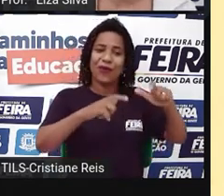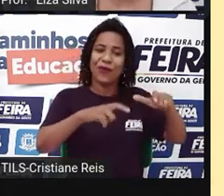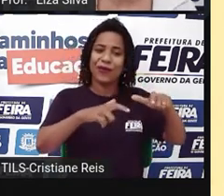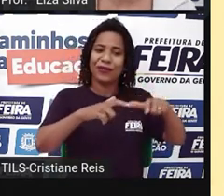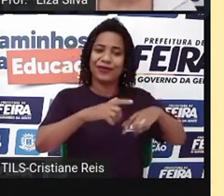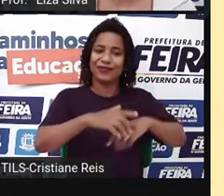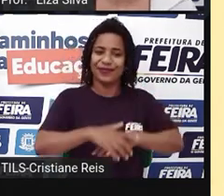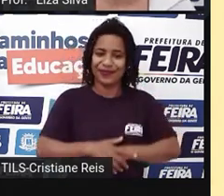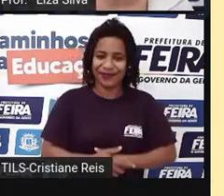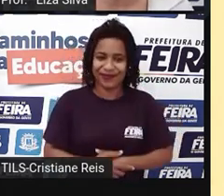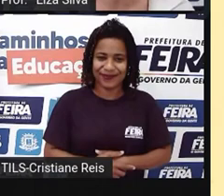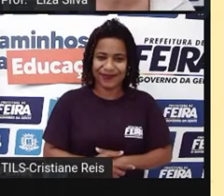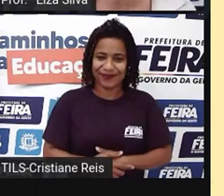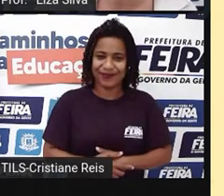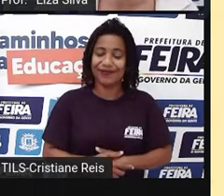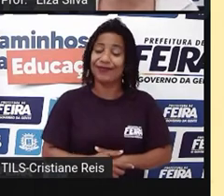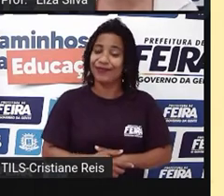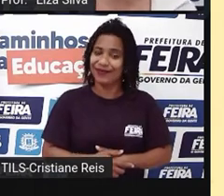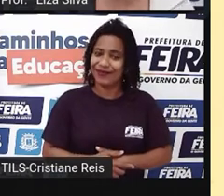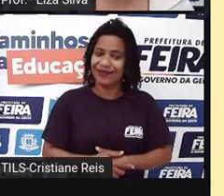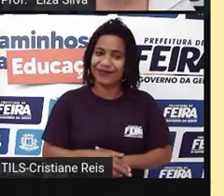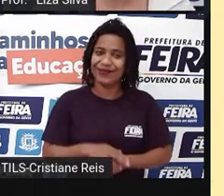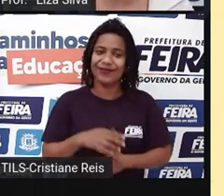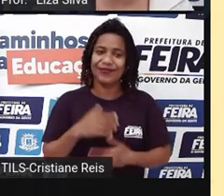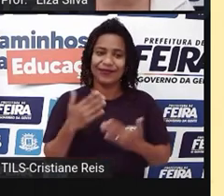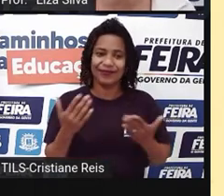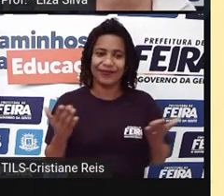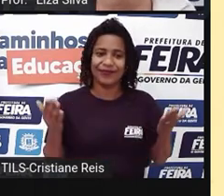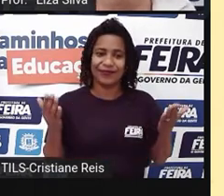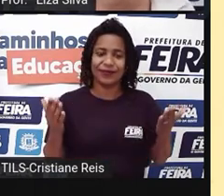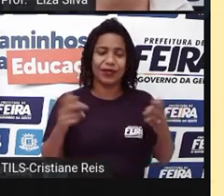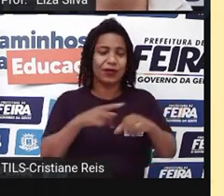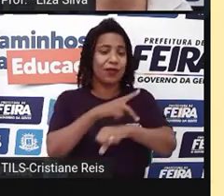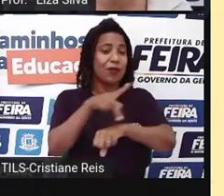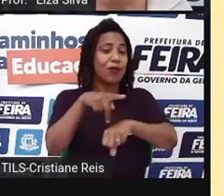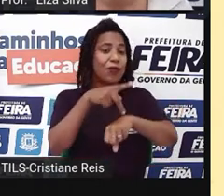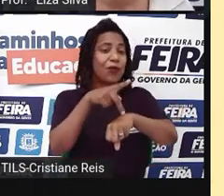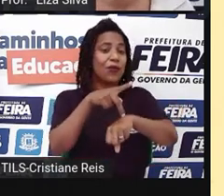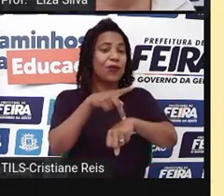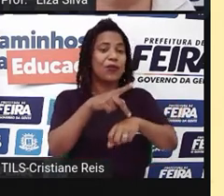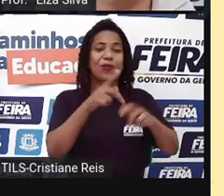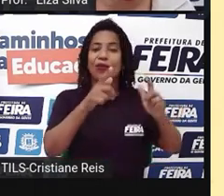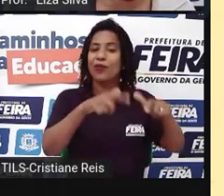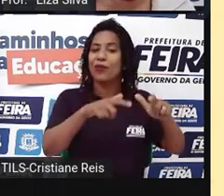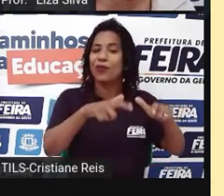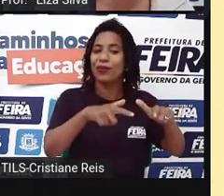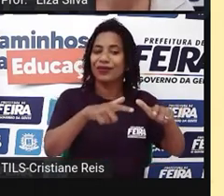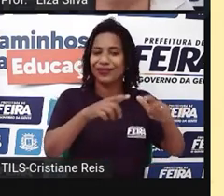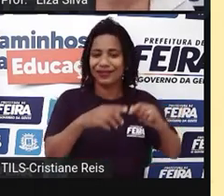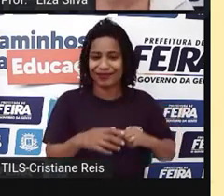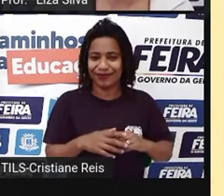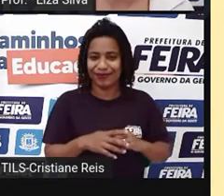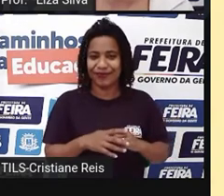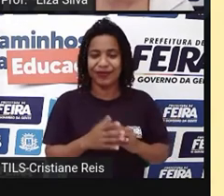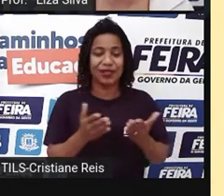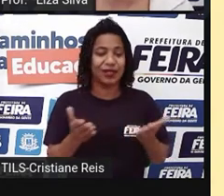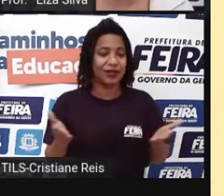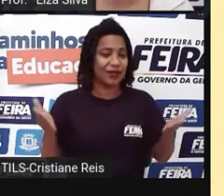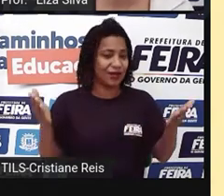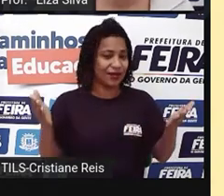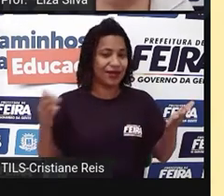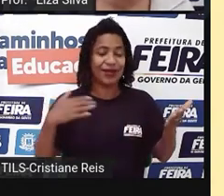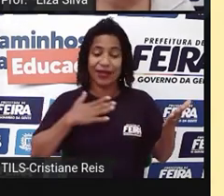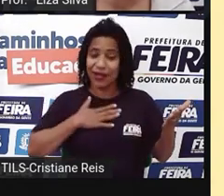I am from, né? Aqui está perguntando, né? O país de origem. Eu sou do Brasil. Brasil.